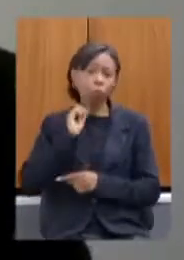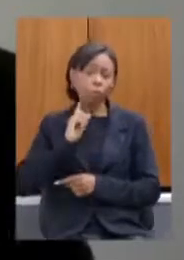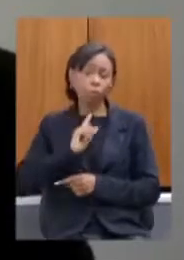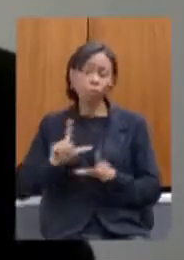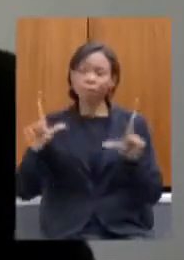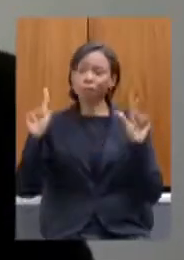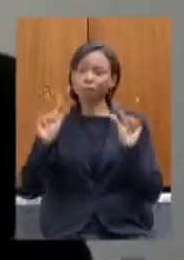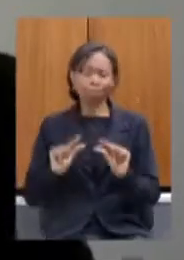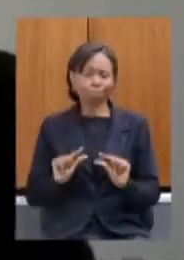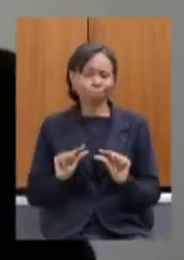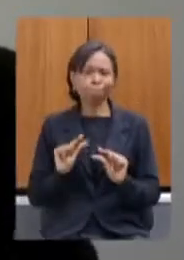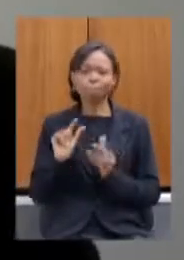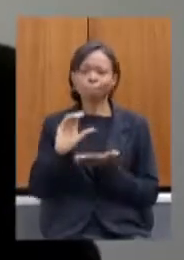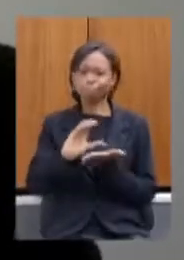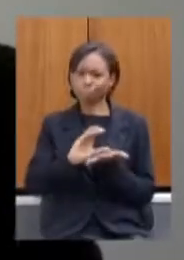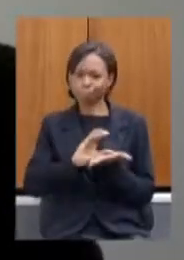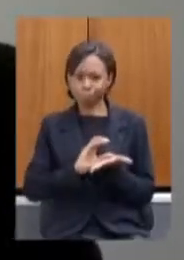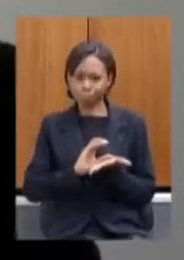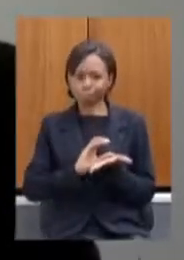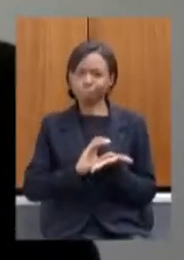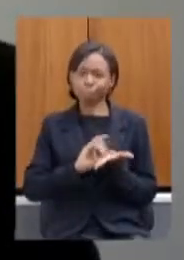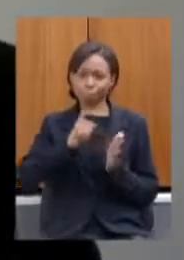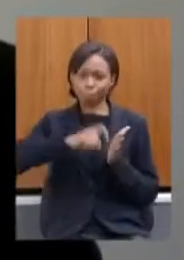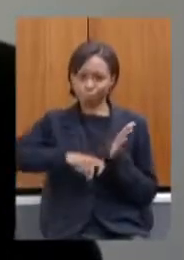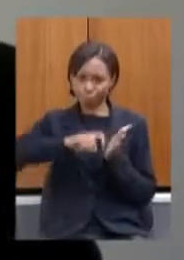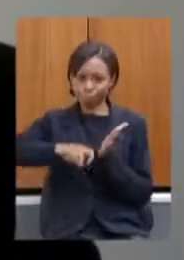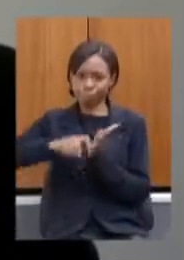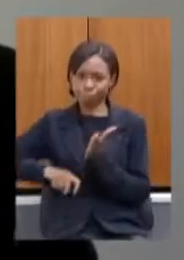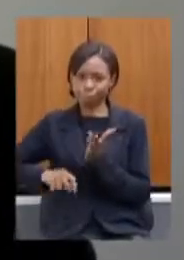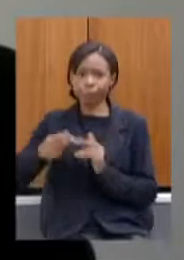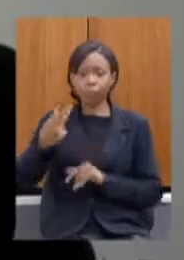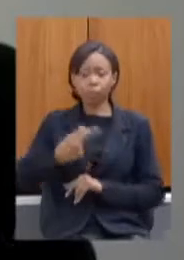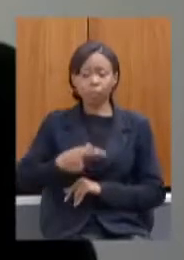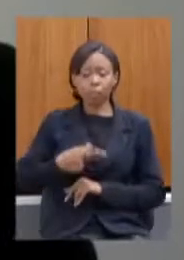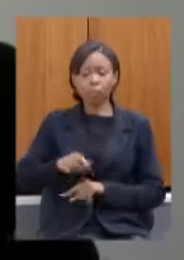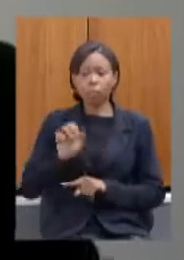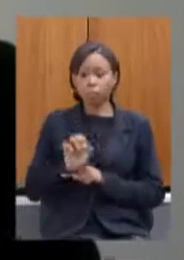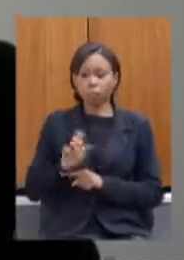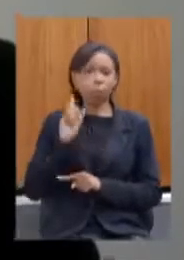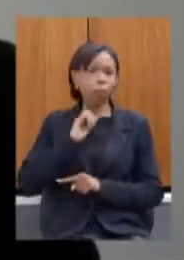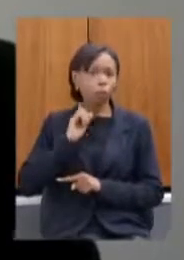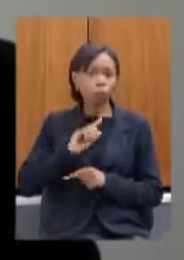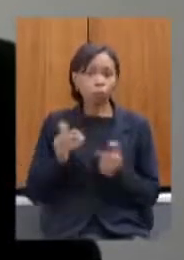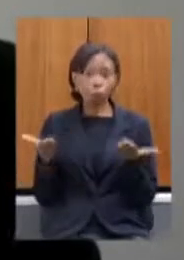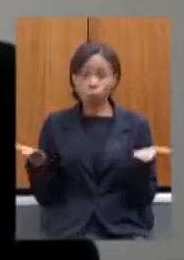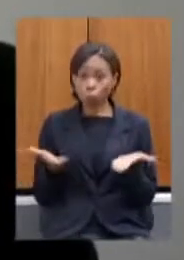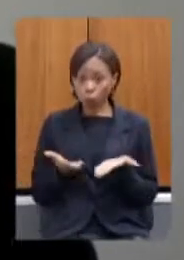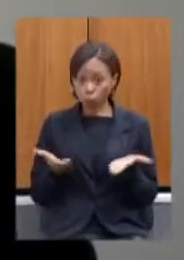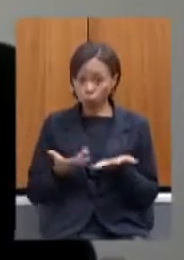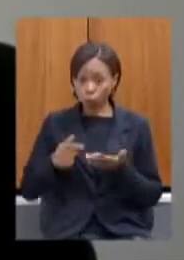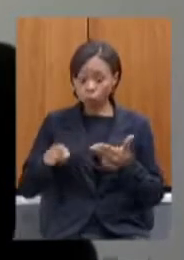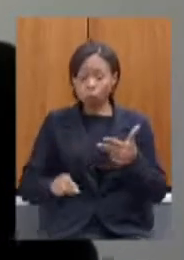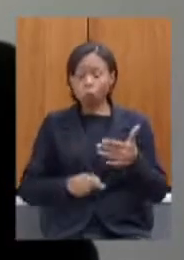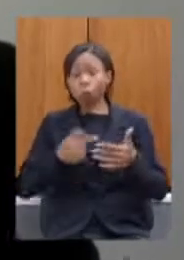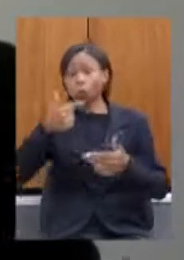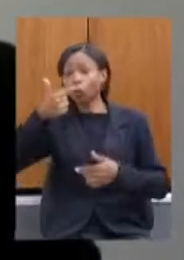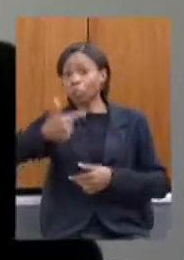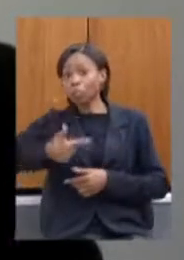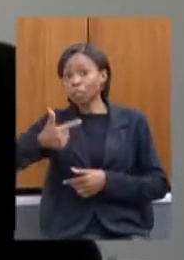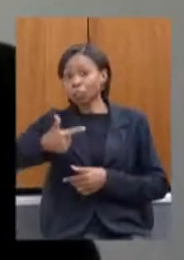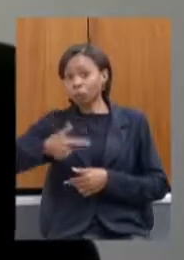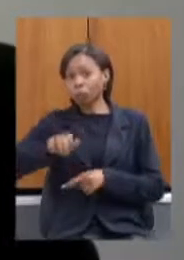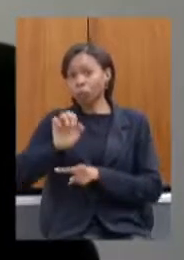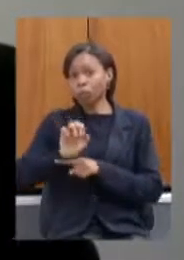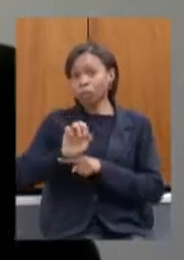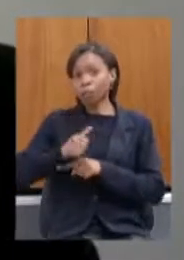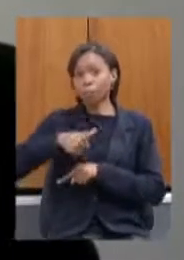incentivos fiscais lembrando que o estado de Minas hoje é o segundo estado que mais atrai investimento